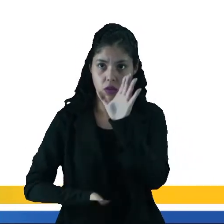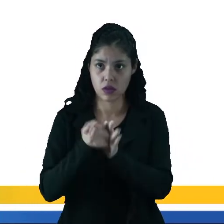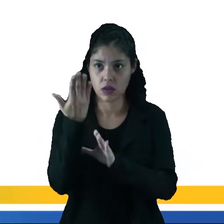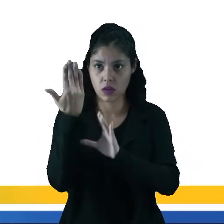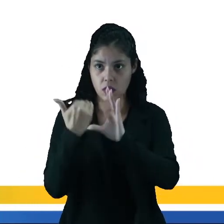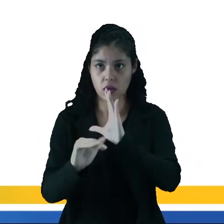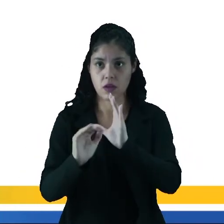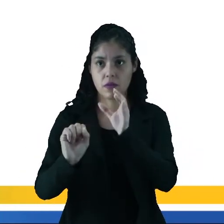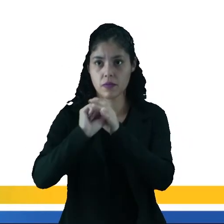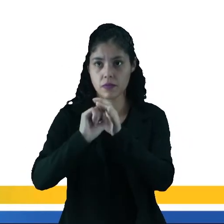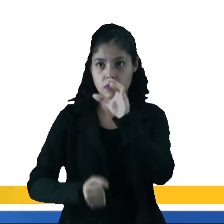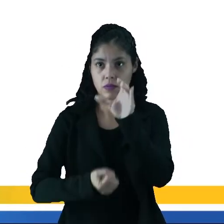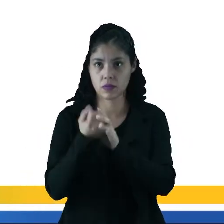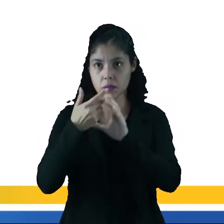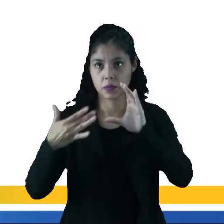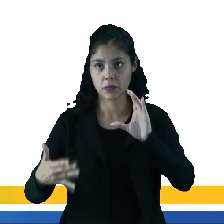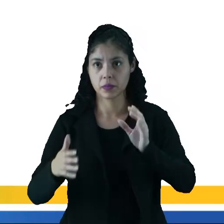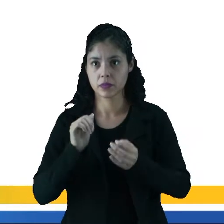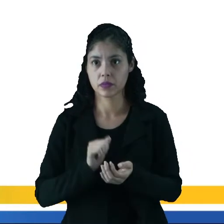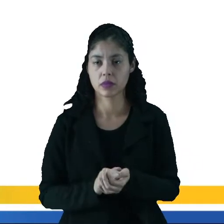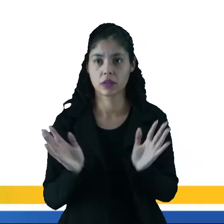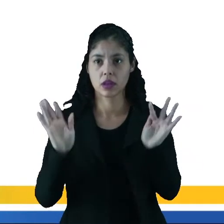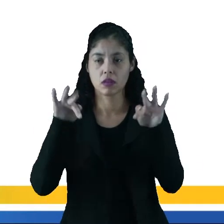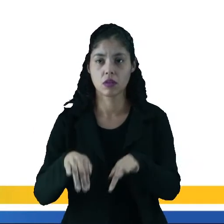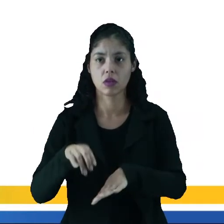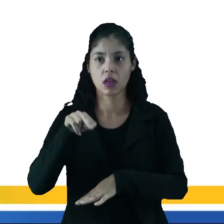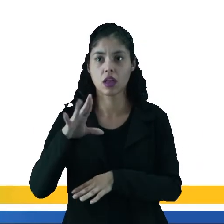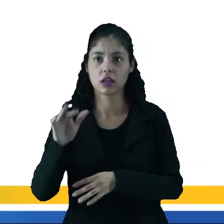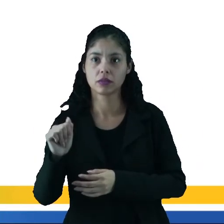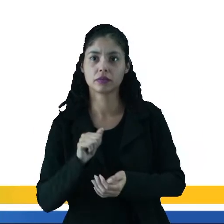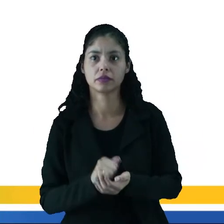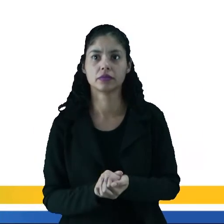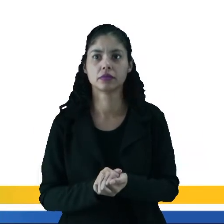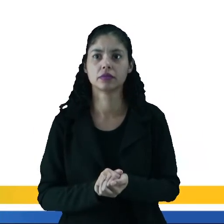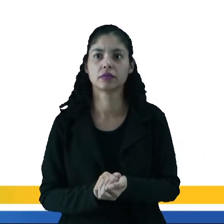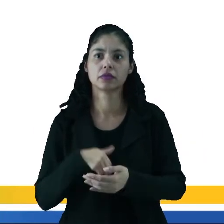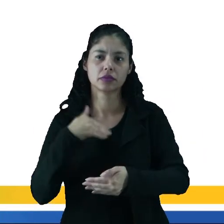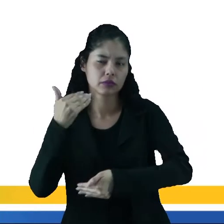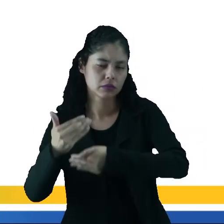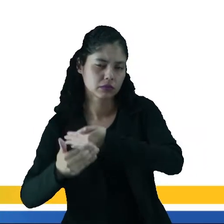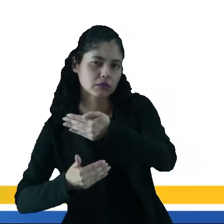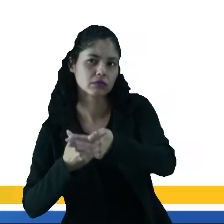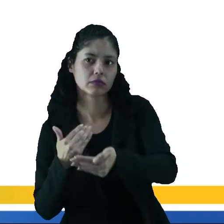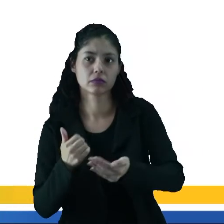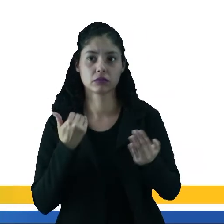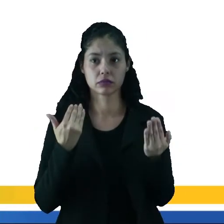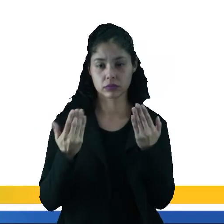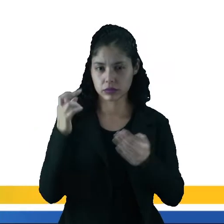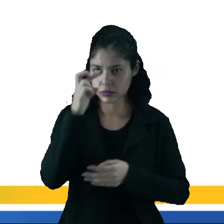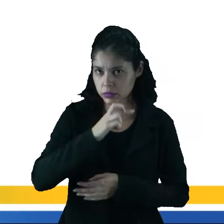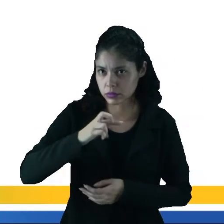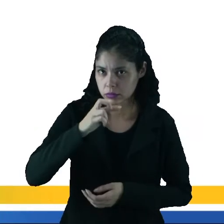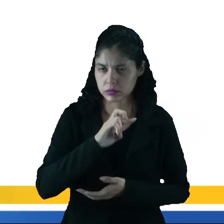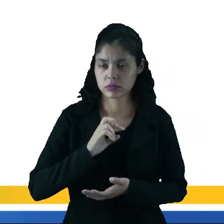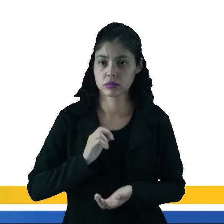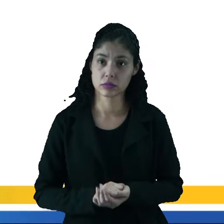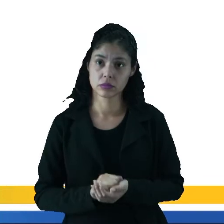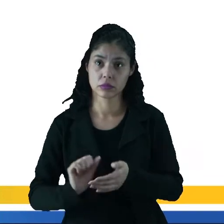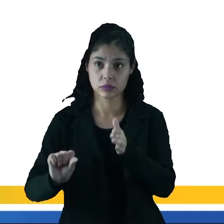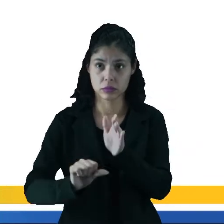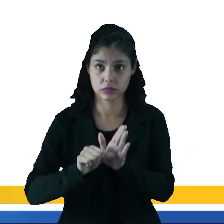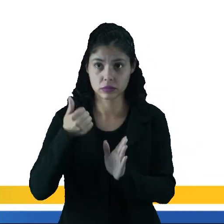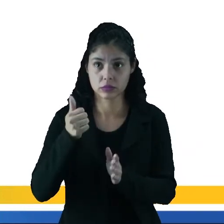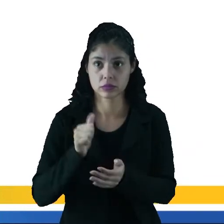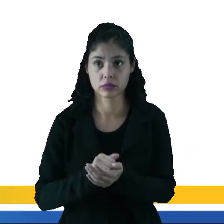Espécies. Beethoven terminou a Nona Sinfonia. Freud vai desenvolver a psicanálise. O